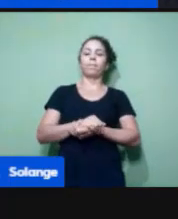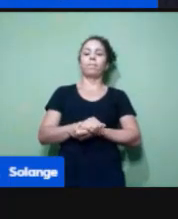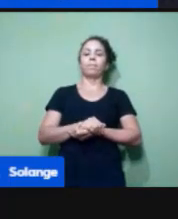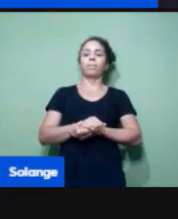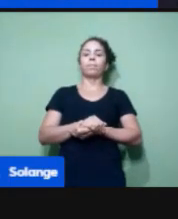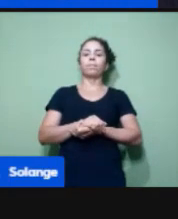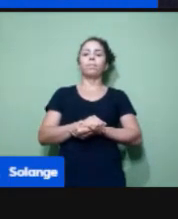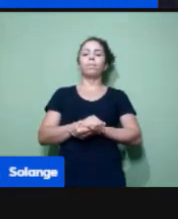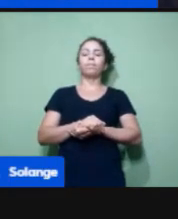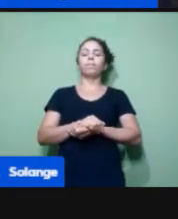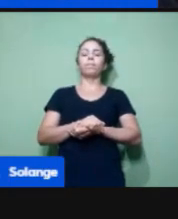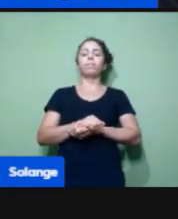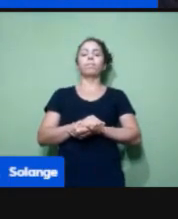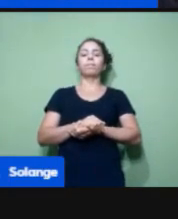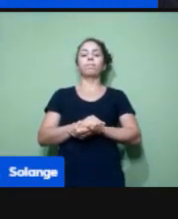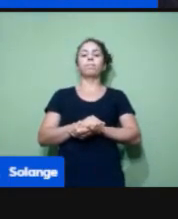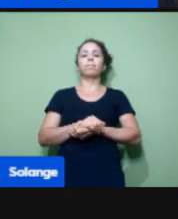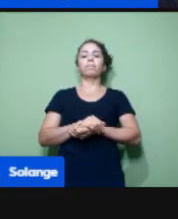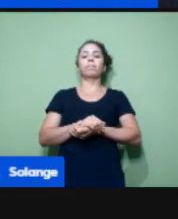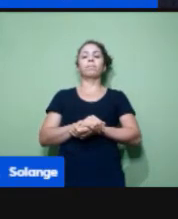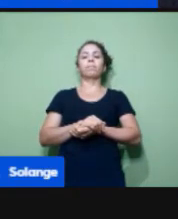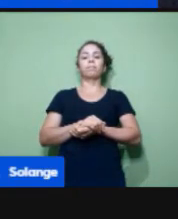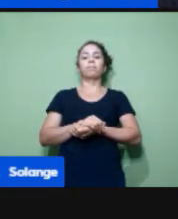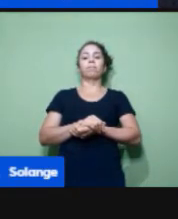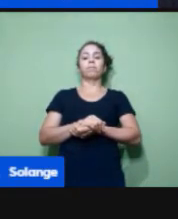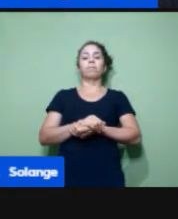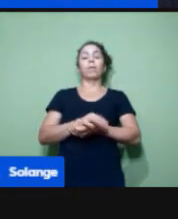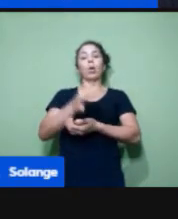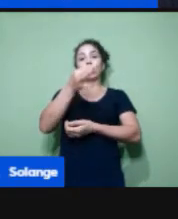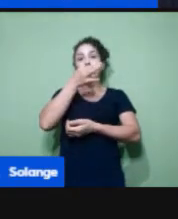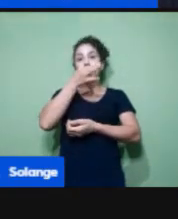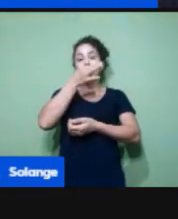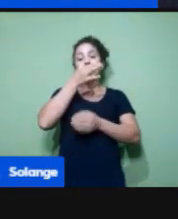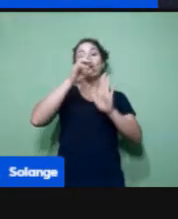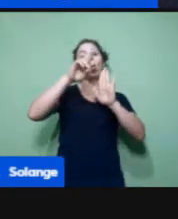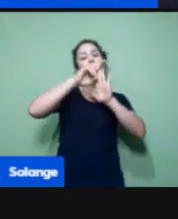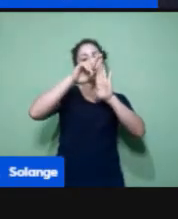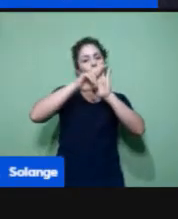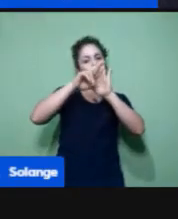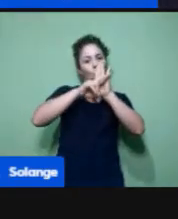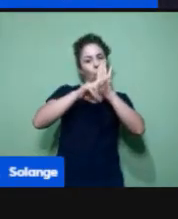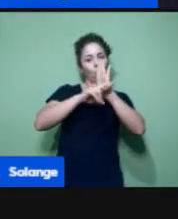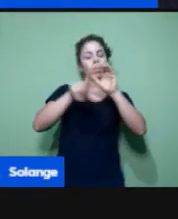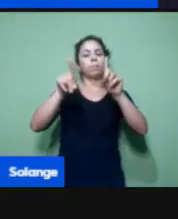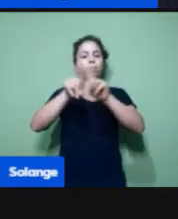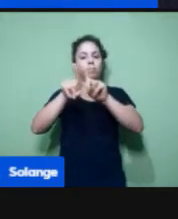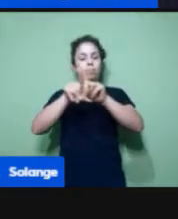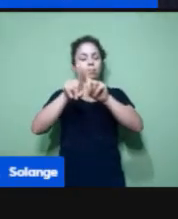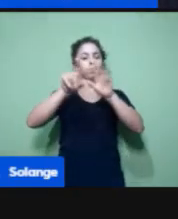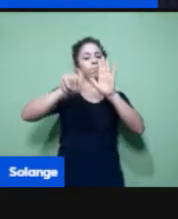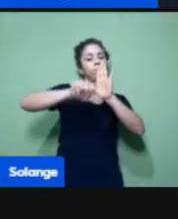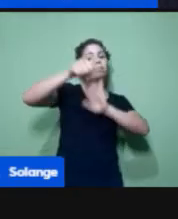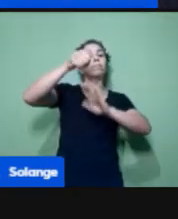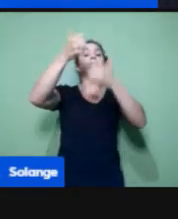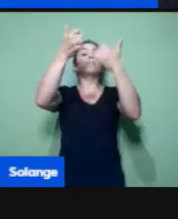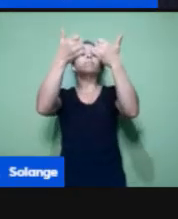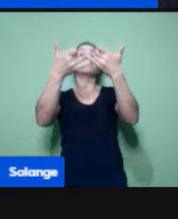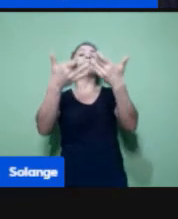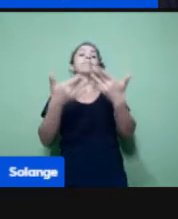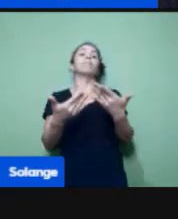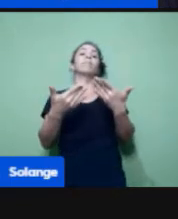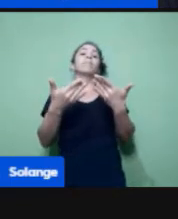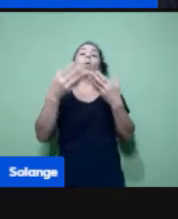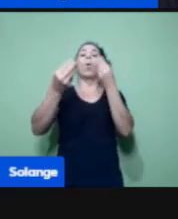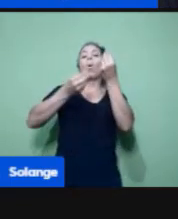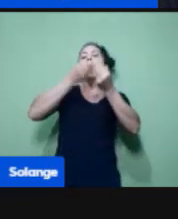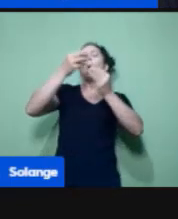Então, nós fizemos algumas sugestões de rotina também. Primeiramente, professor, explicar a rotina e os procedimentos que